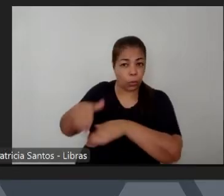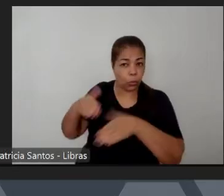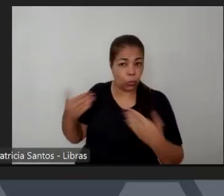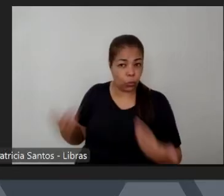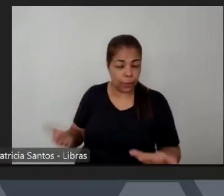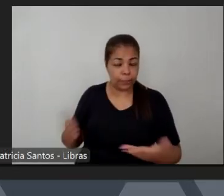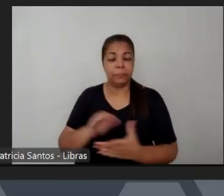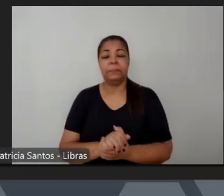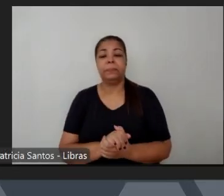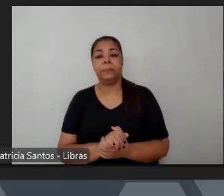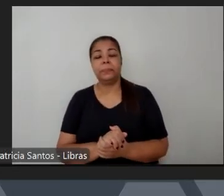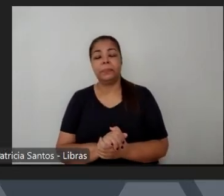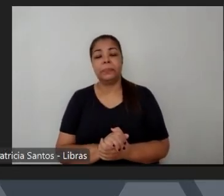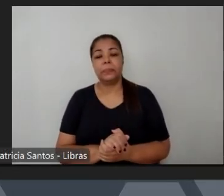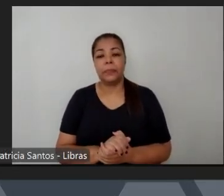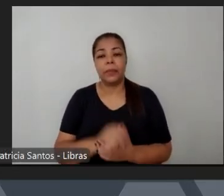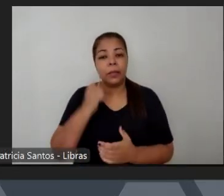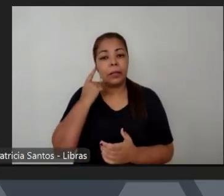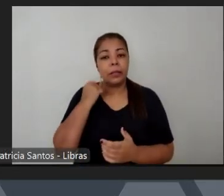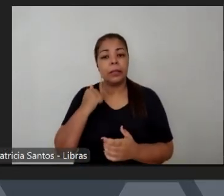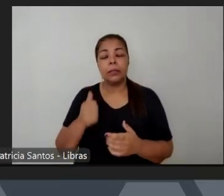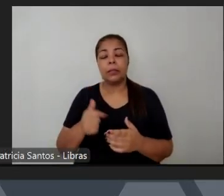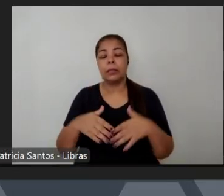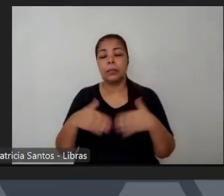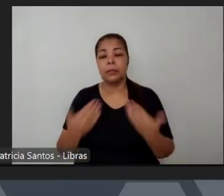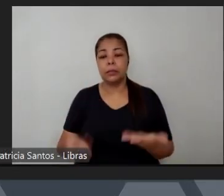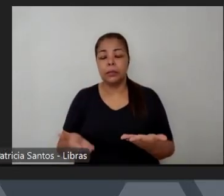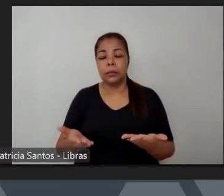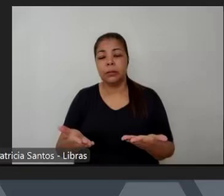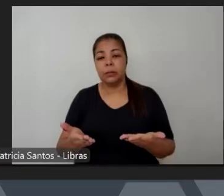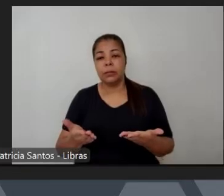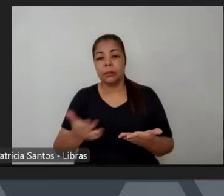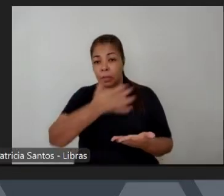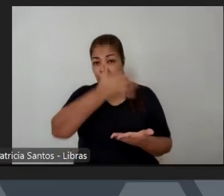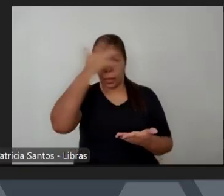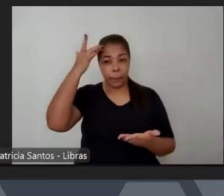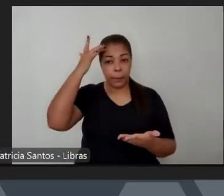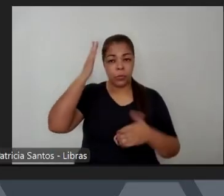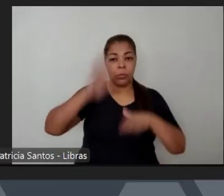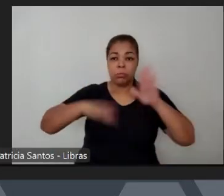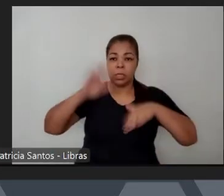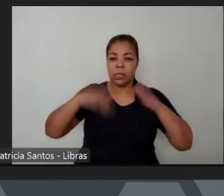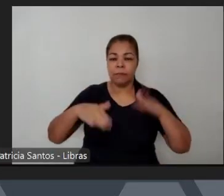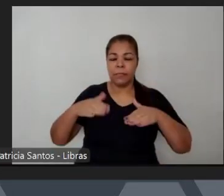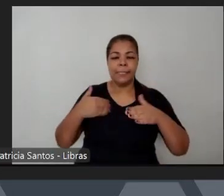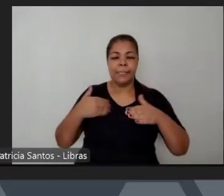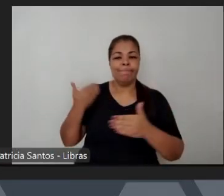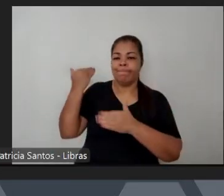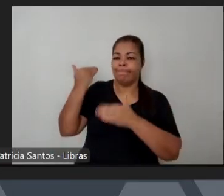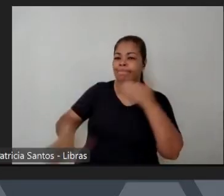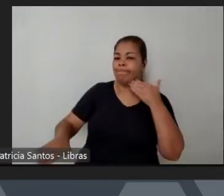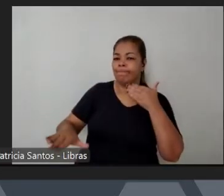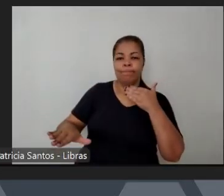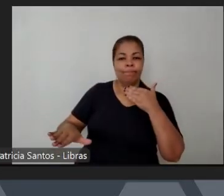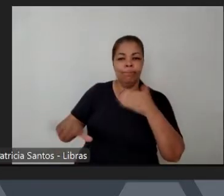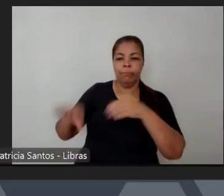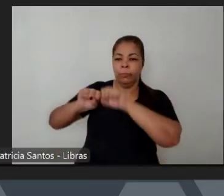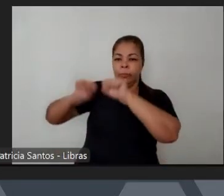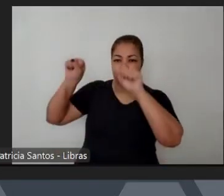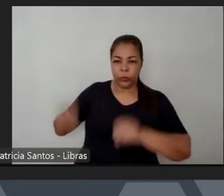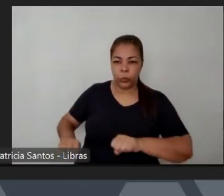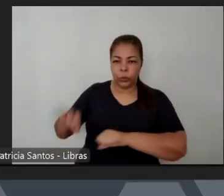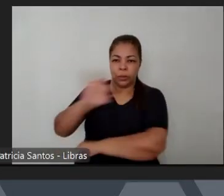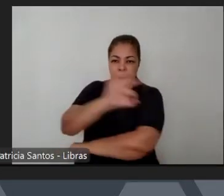alguém antissistema possa vir de fato com a força da violência protegê-lo é algo que